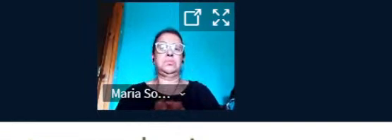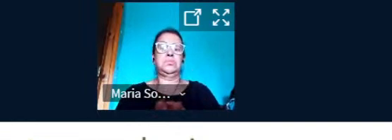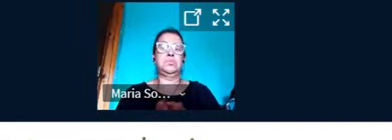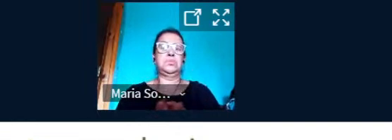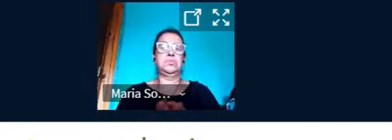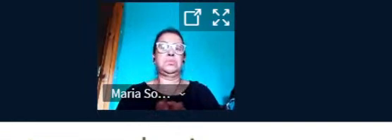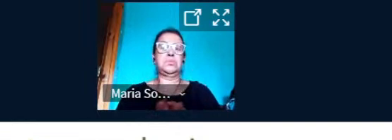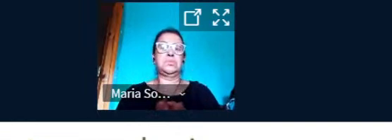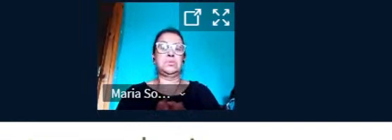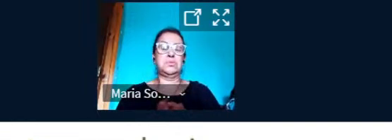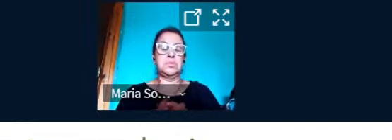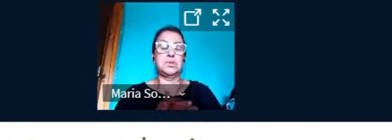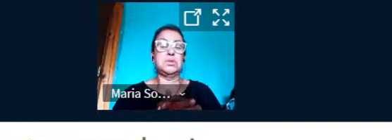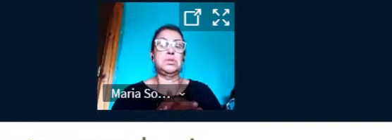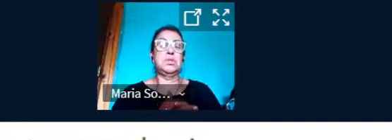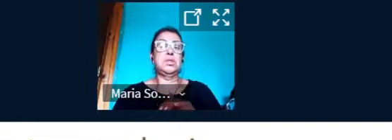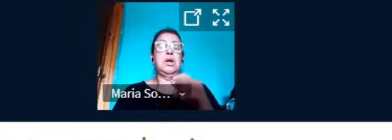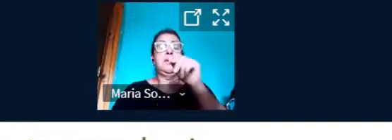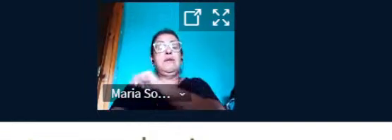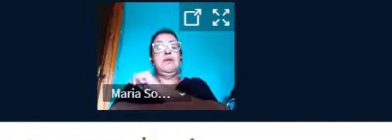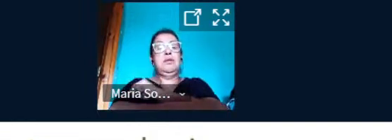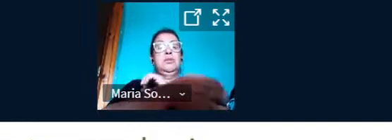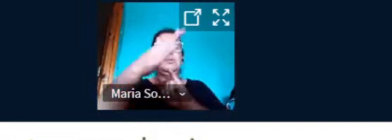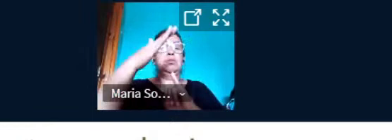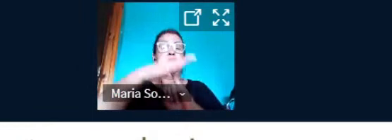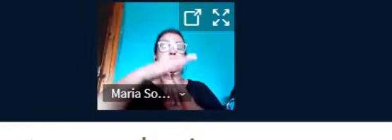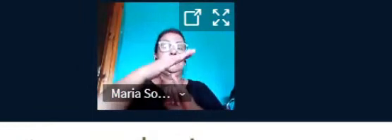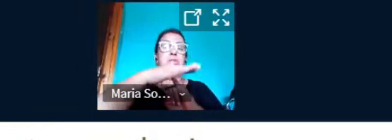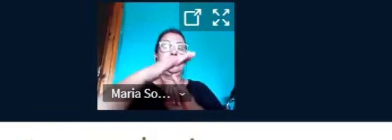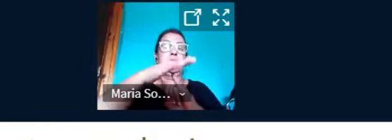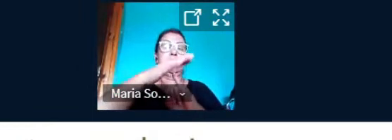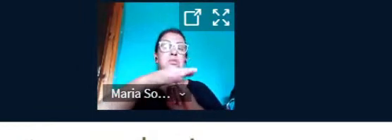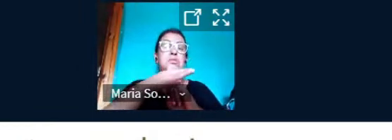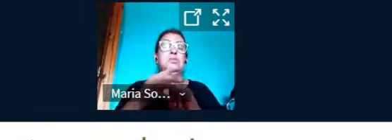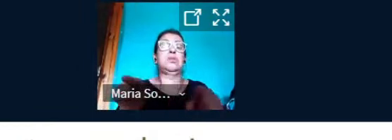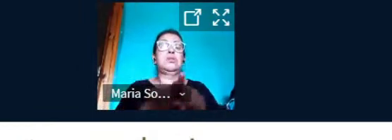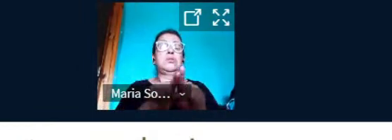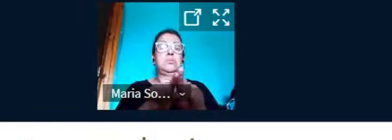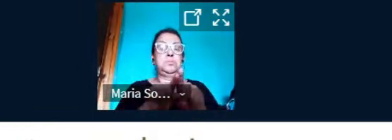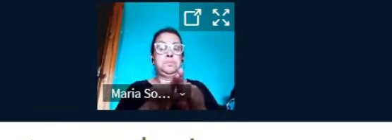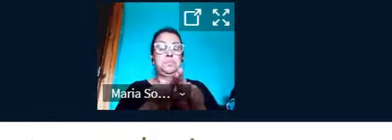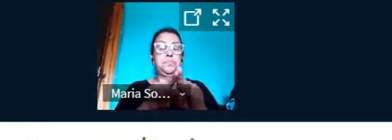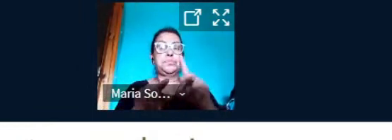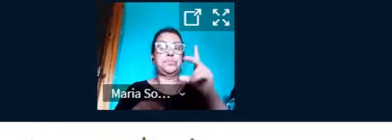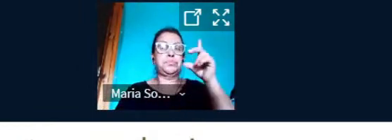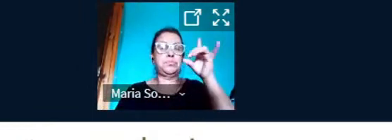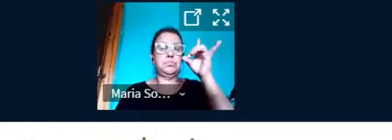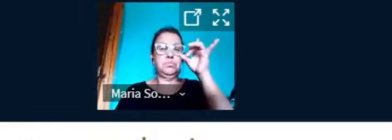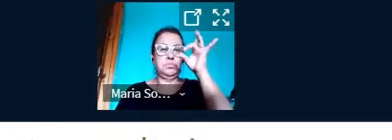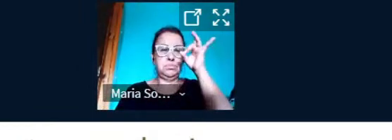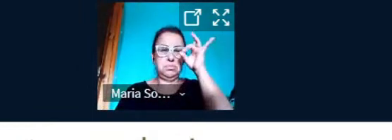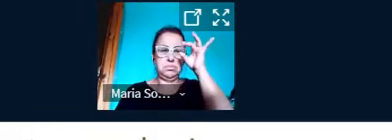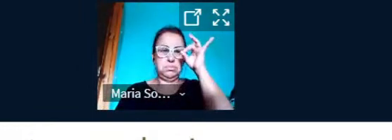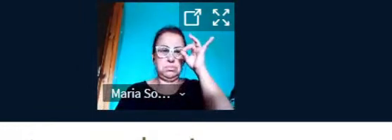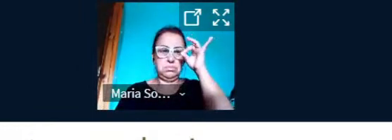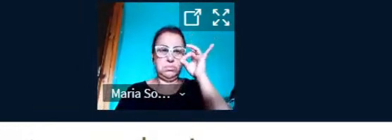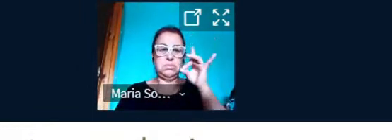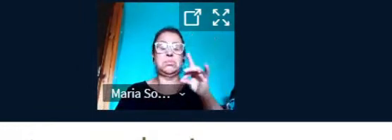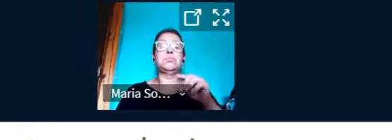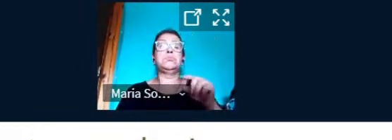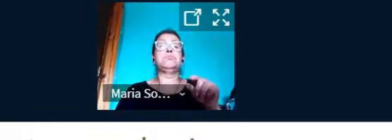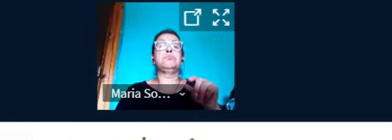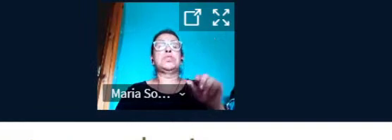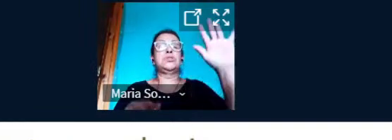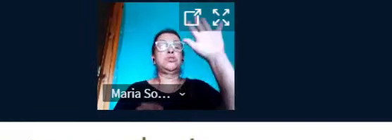criamos um Instagram para o público geral sobre dicas de softwares. Também